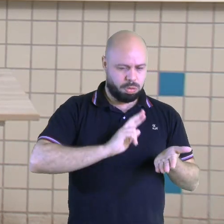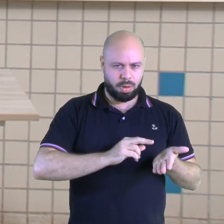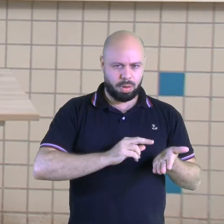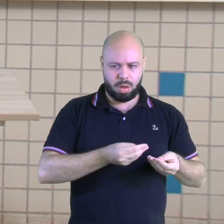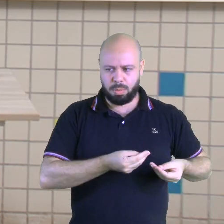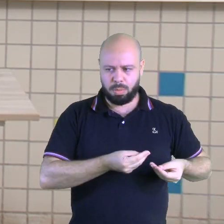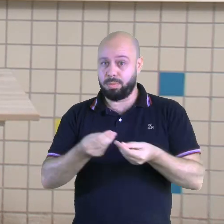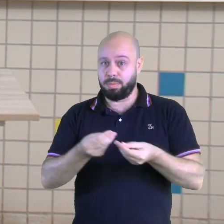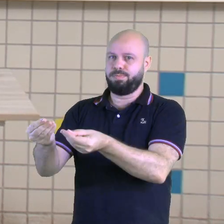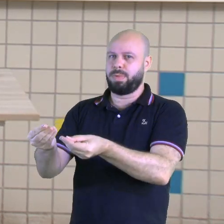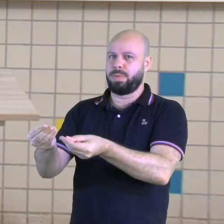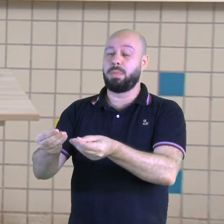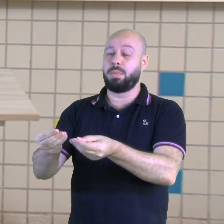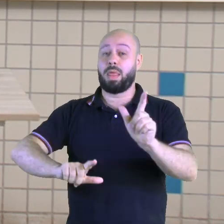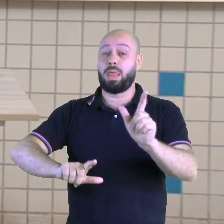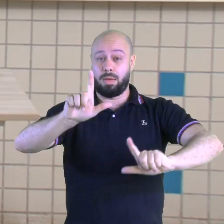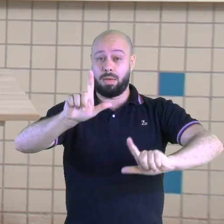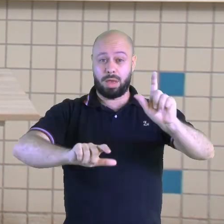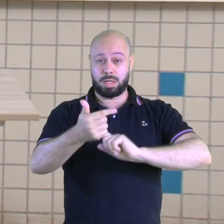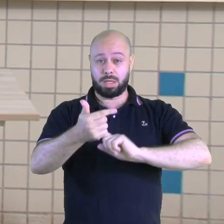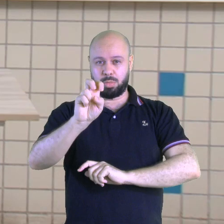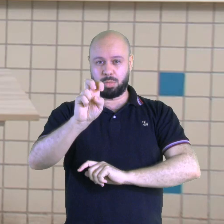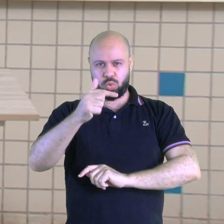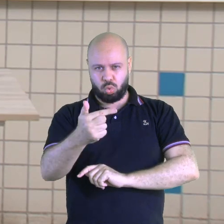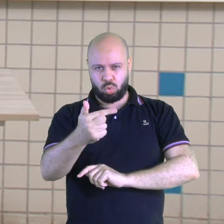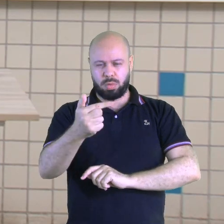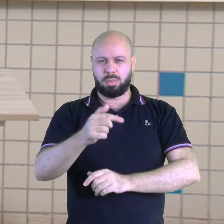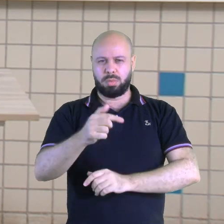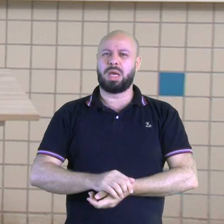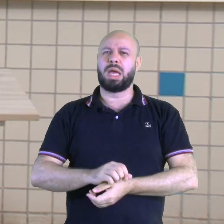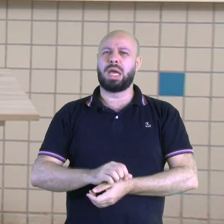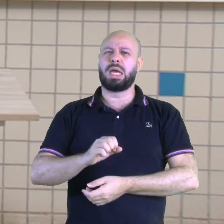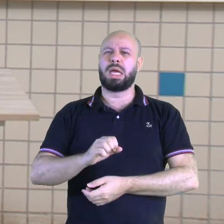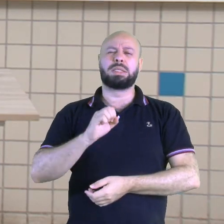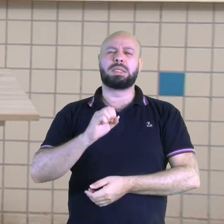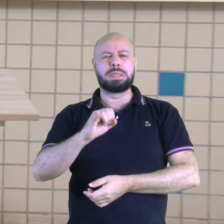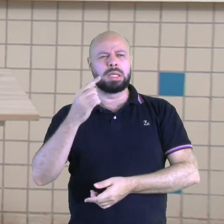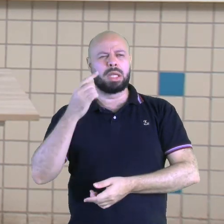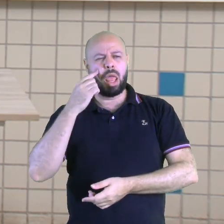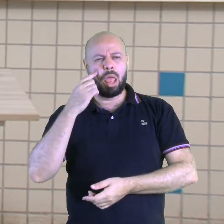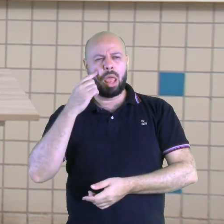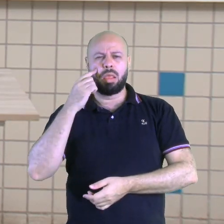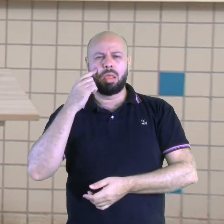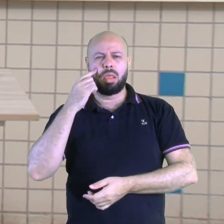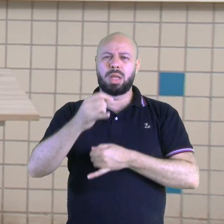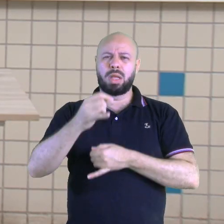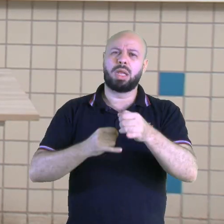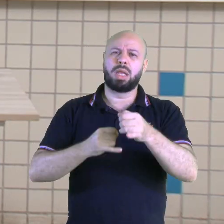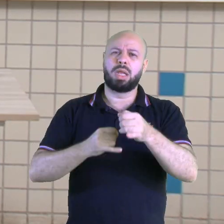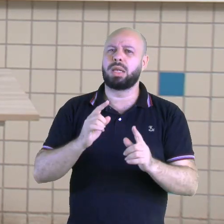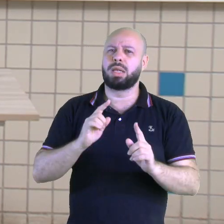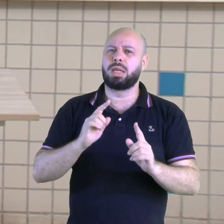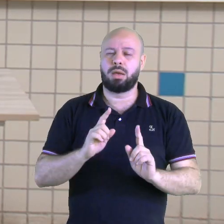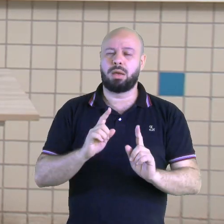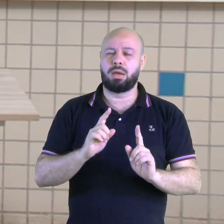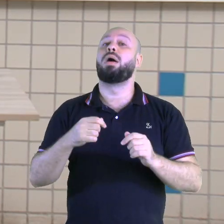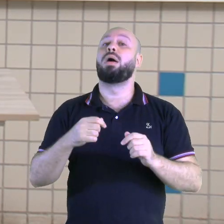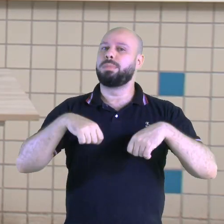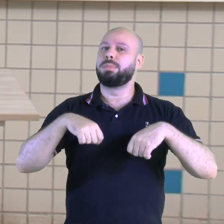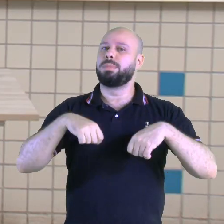5.2, vamos lá. Quem ainda não conseguiu conectar, vamos fazer isso, porque é